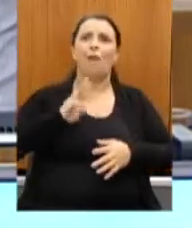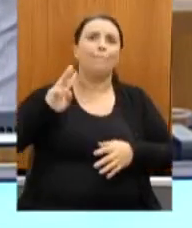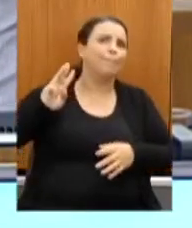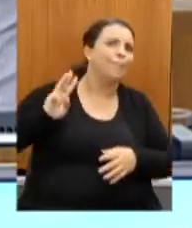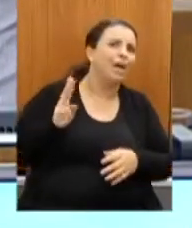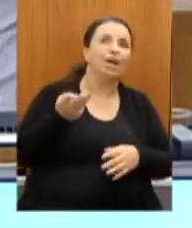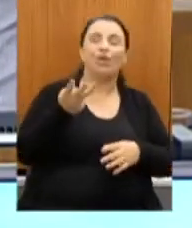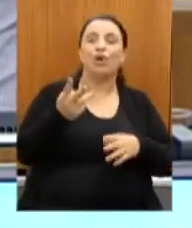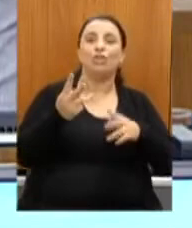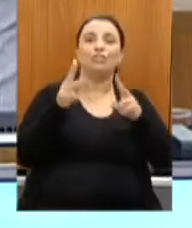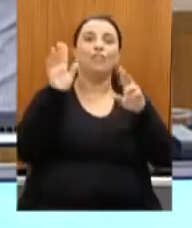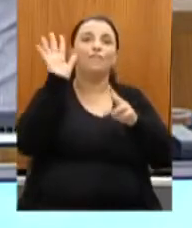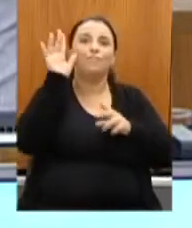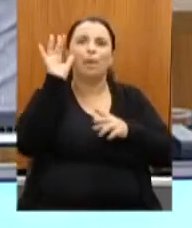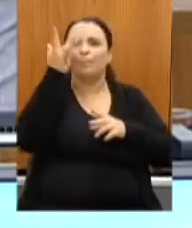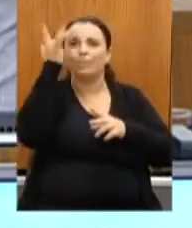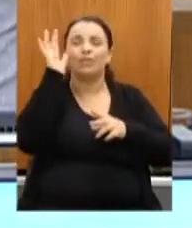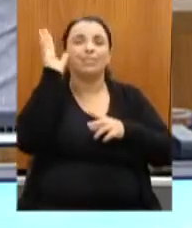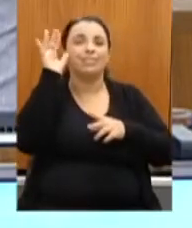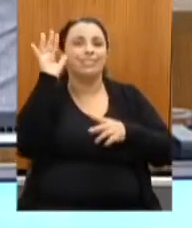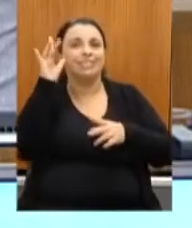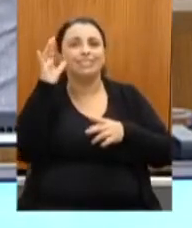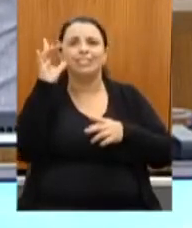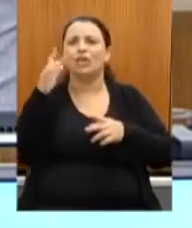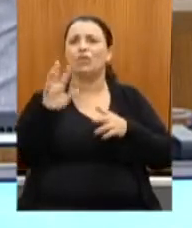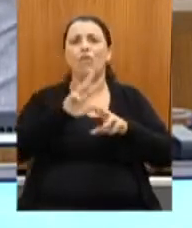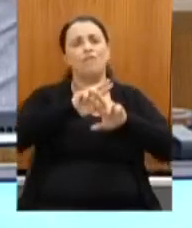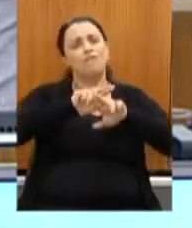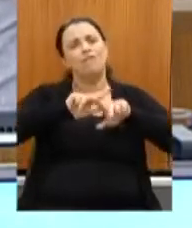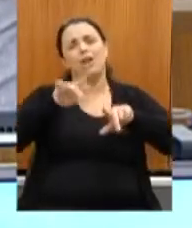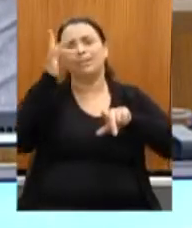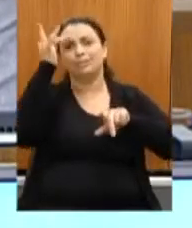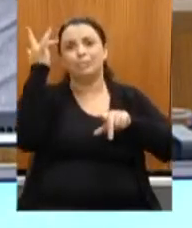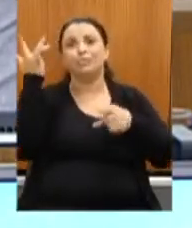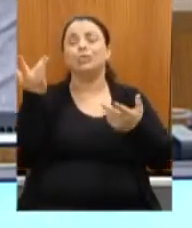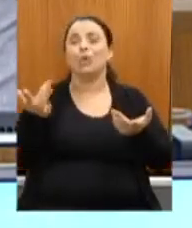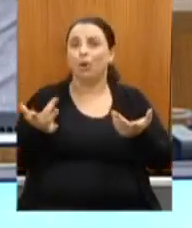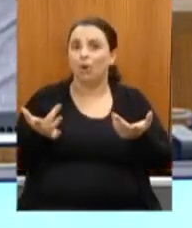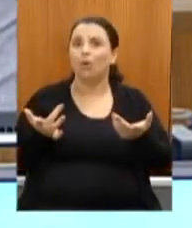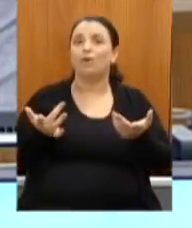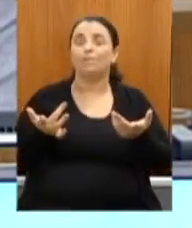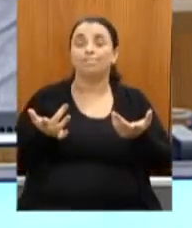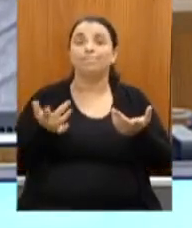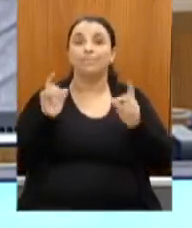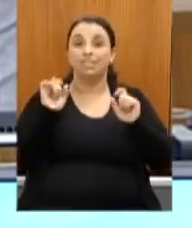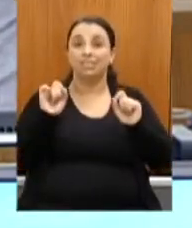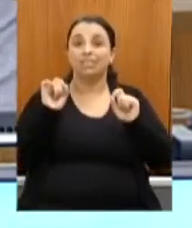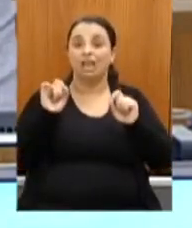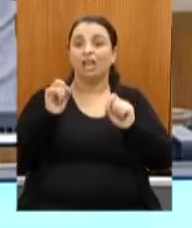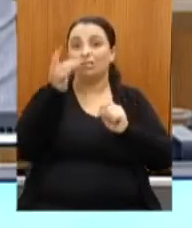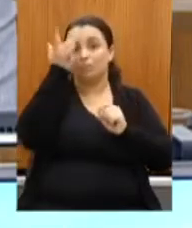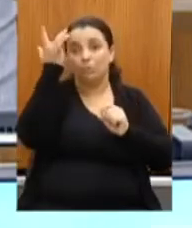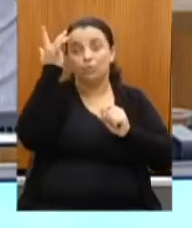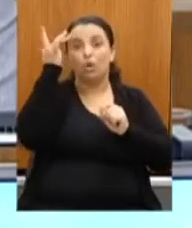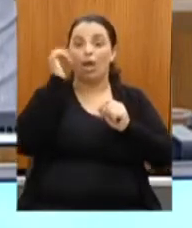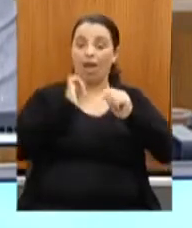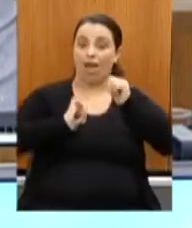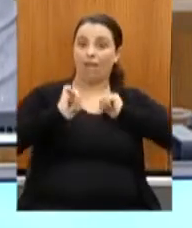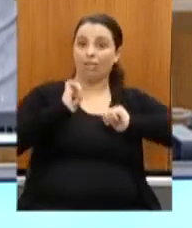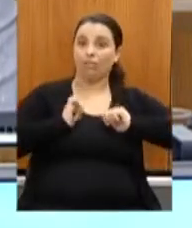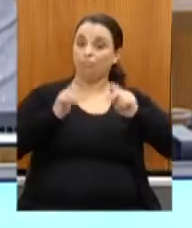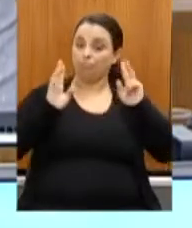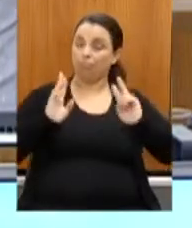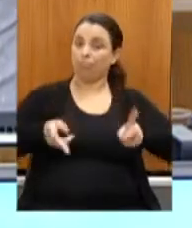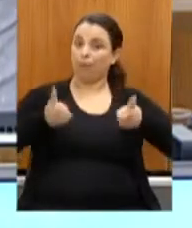feitos e teve um alcance imenso, deixando com que os artistas não parassem, muito